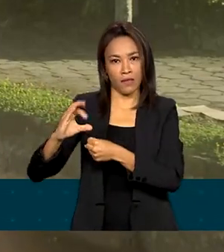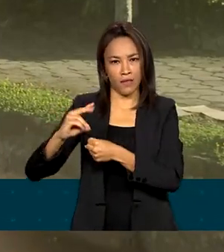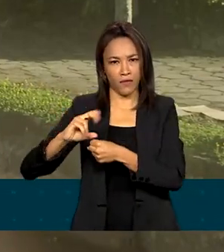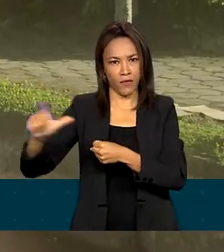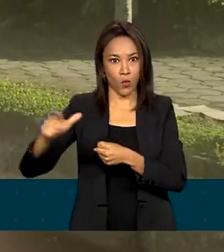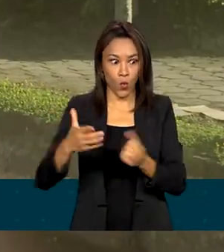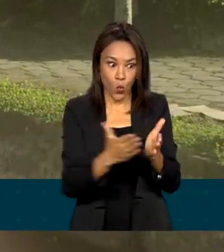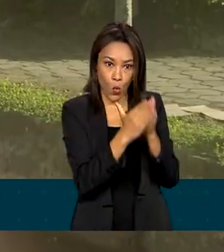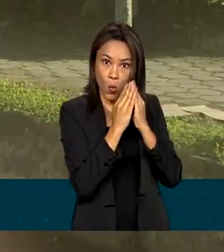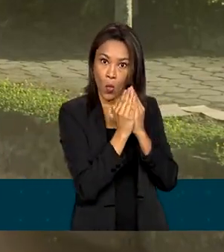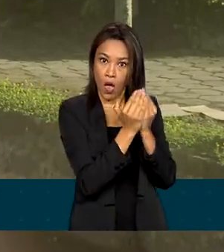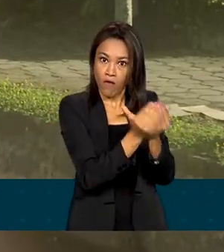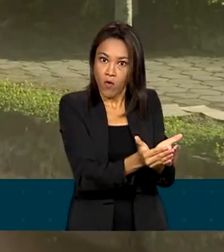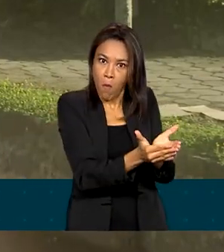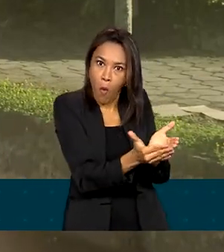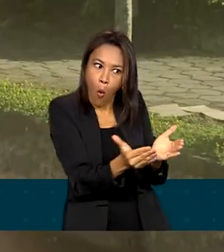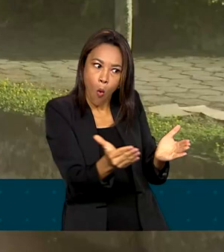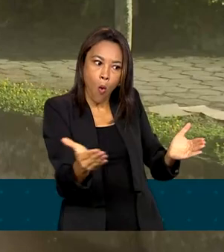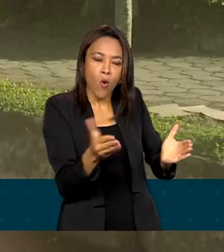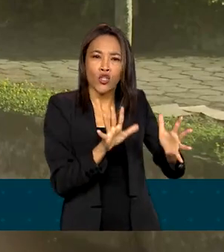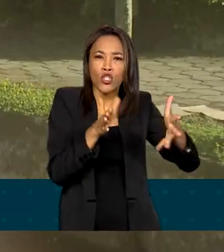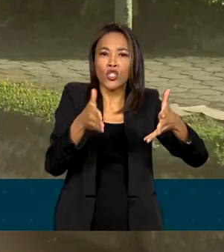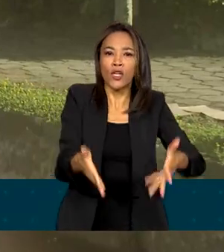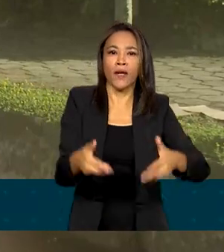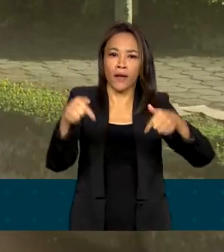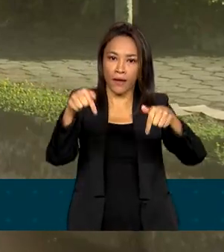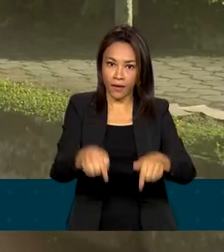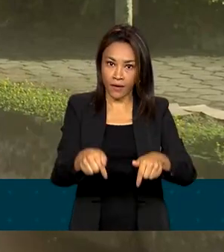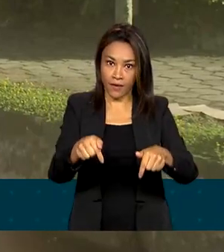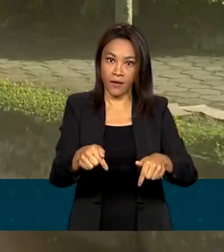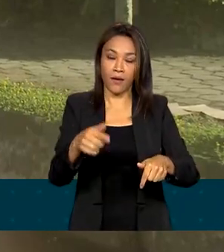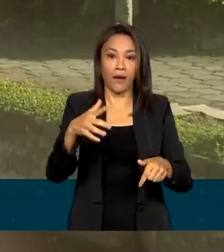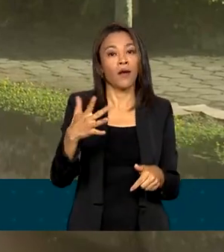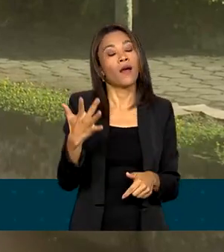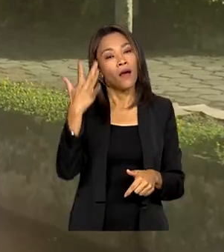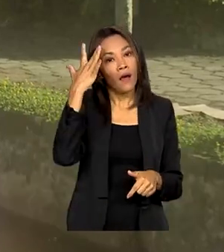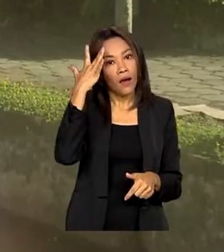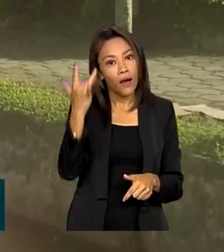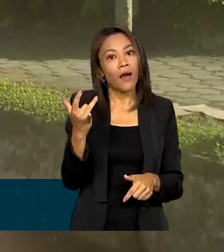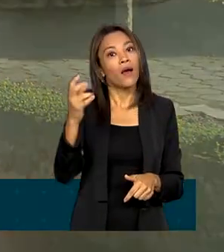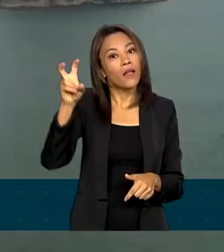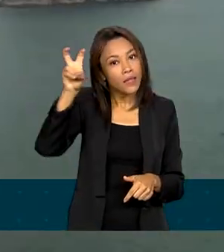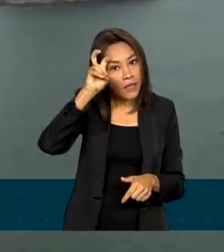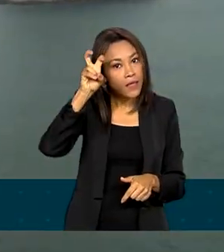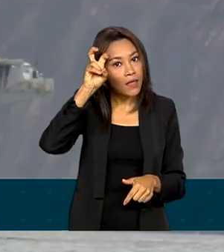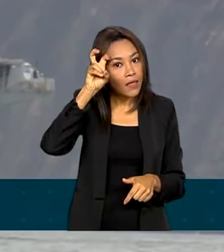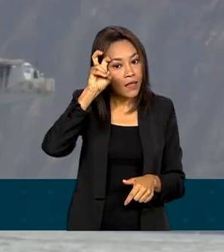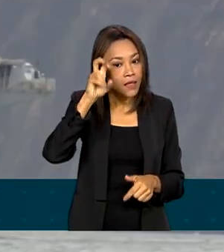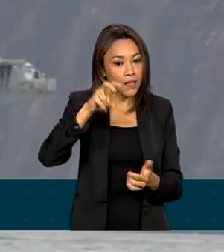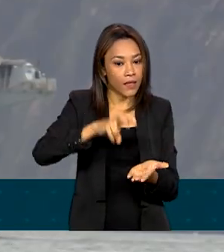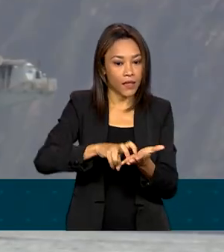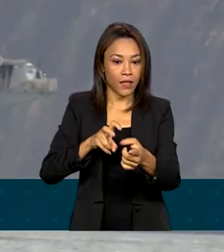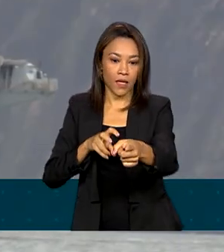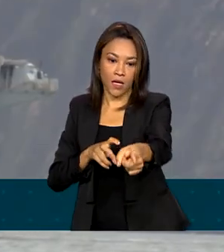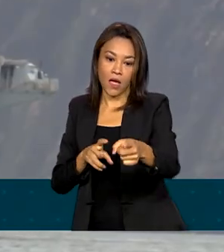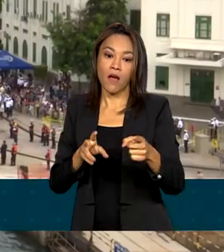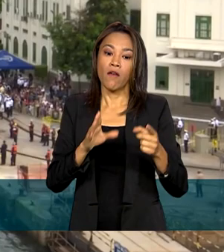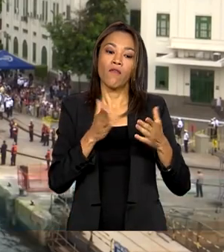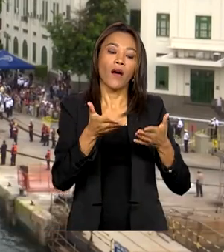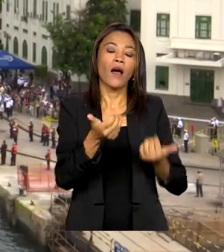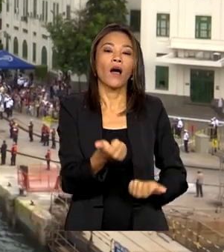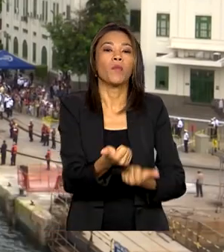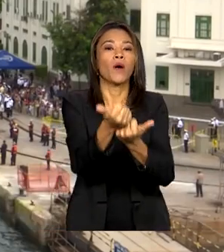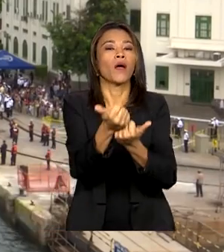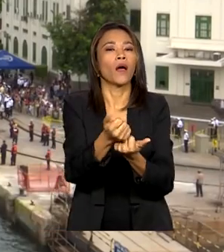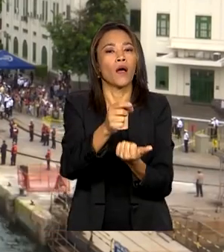Marinha chega aqui ao porto de São Sebastião amanhã, nesta quinta-feira. A embarcação vai atuar como hospital de